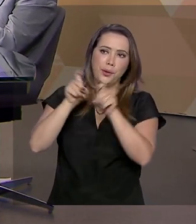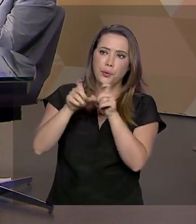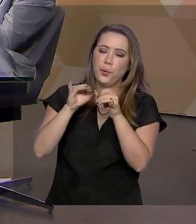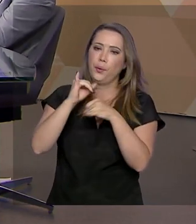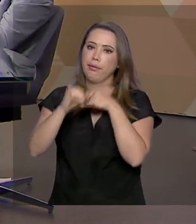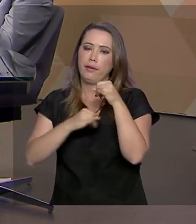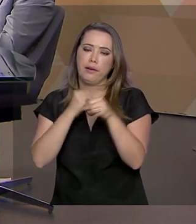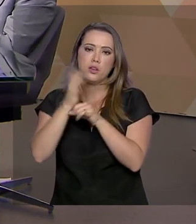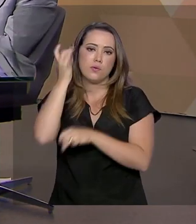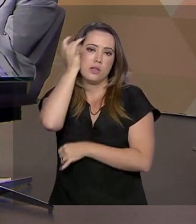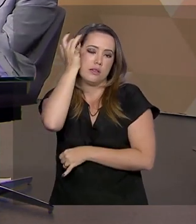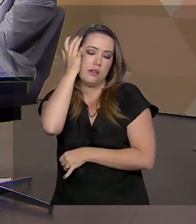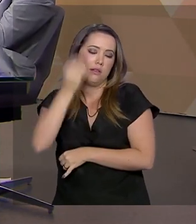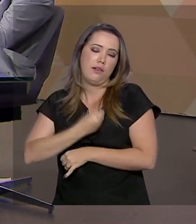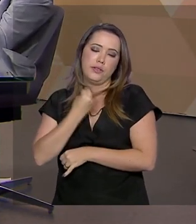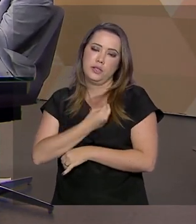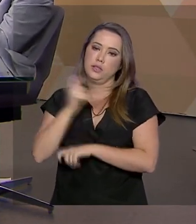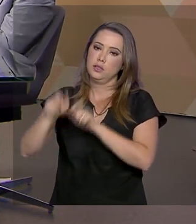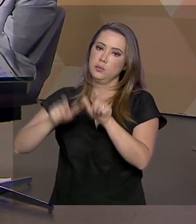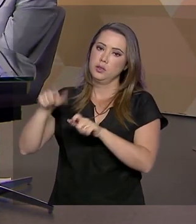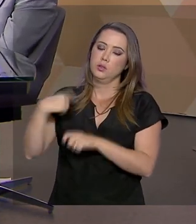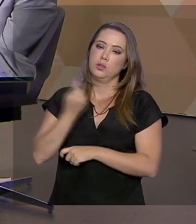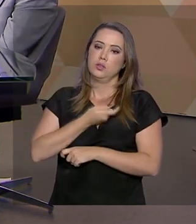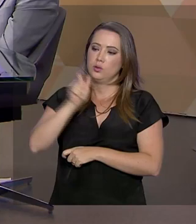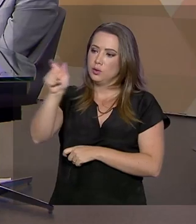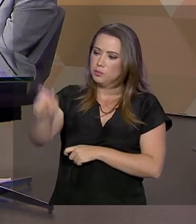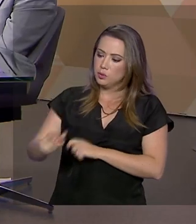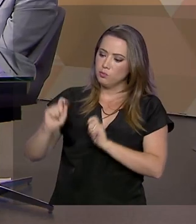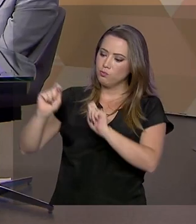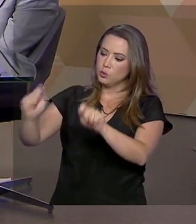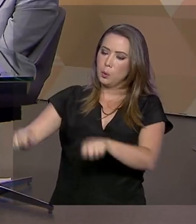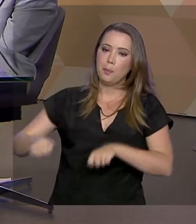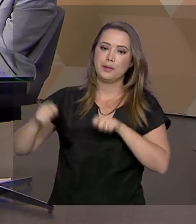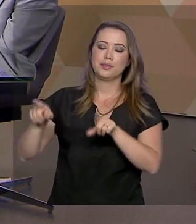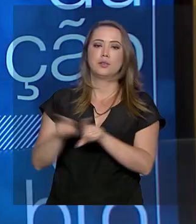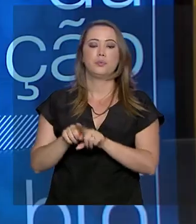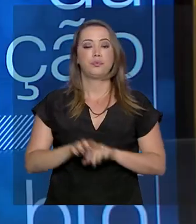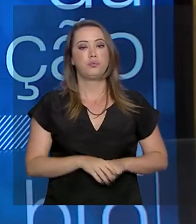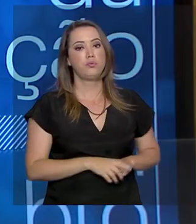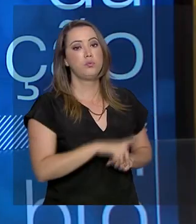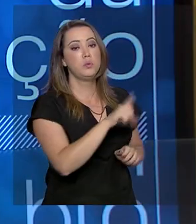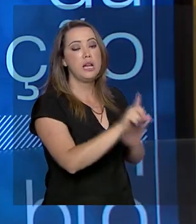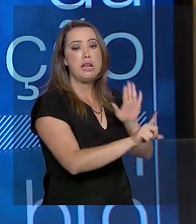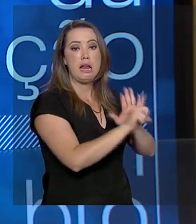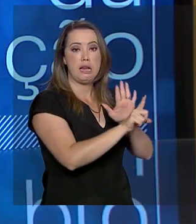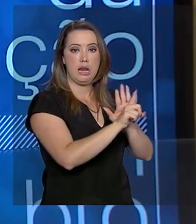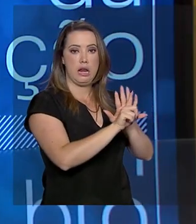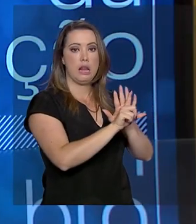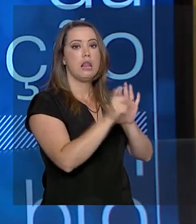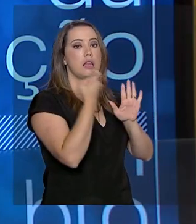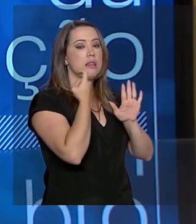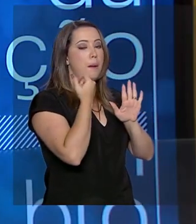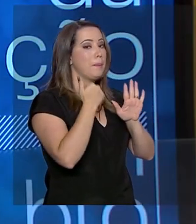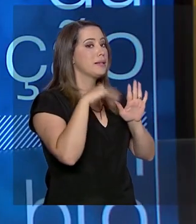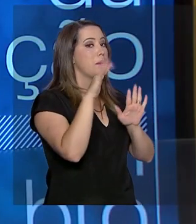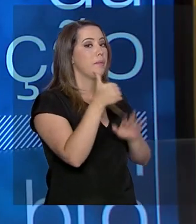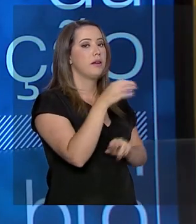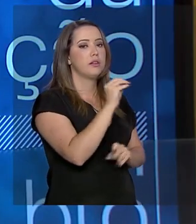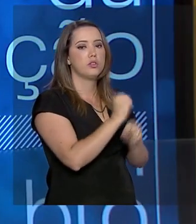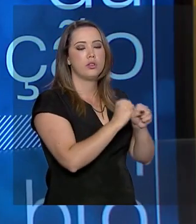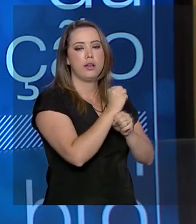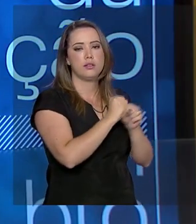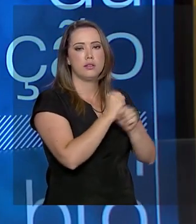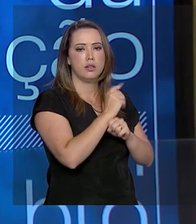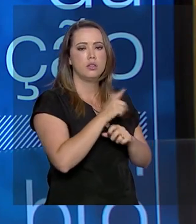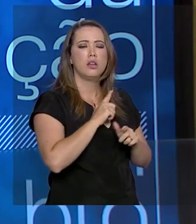computadores, facilitam a vida do cidadão e dos nossos pescadores também. Tá certo. E a lei da pesca já tem mais de 10 anos,